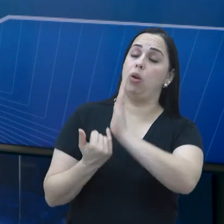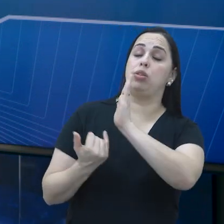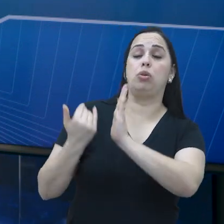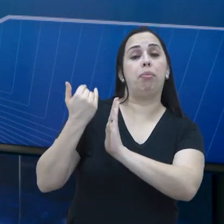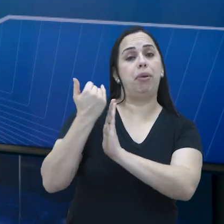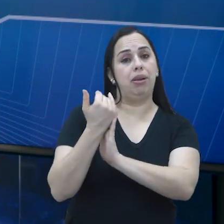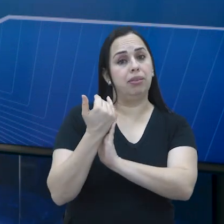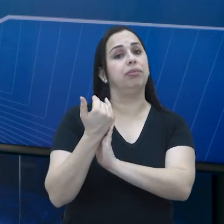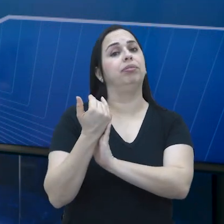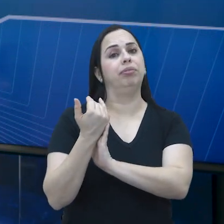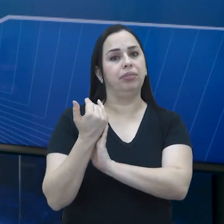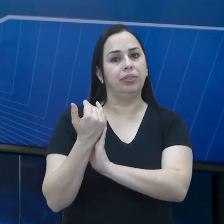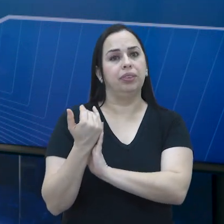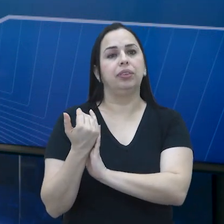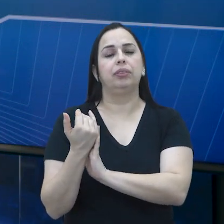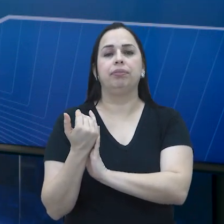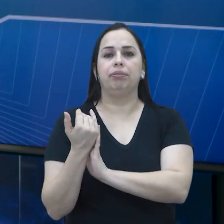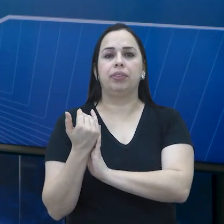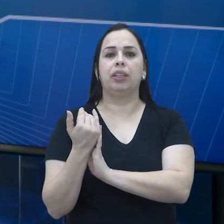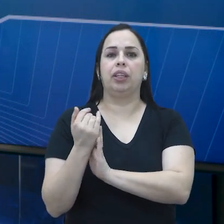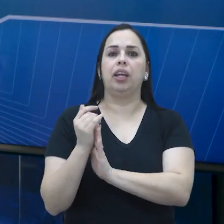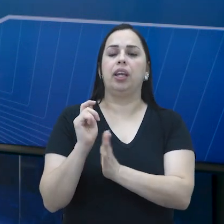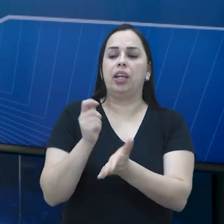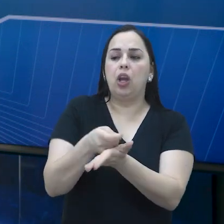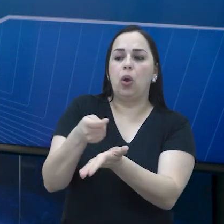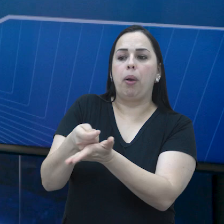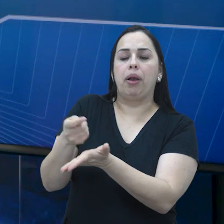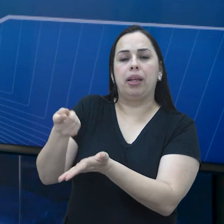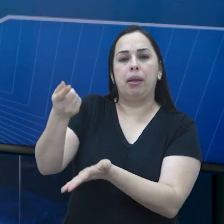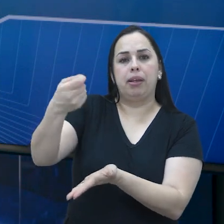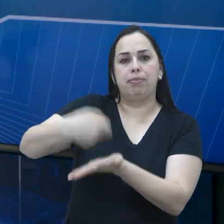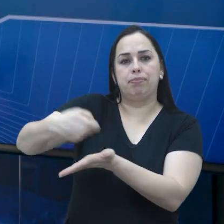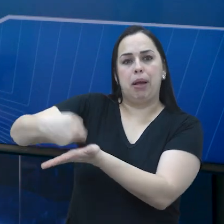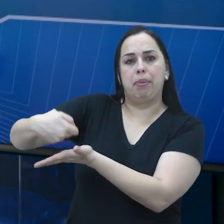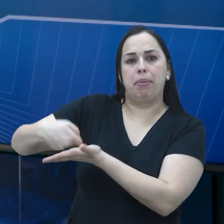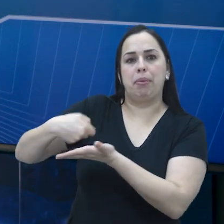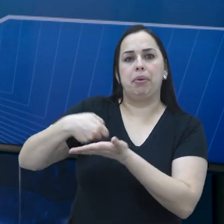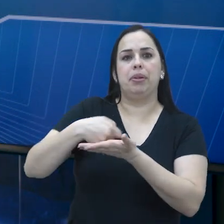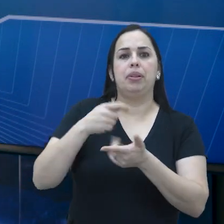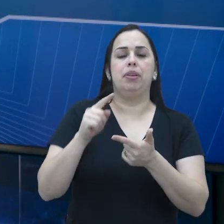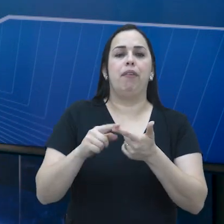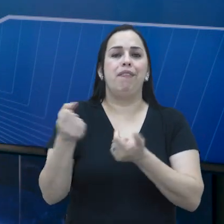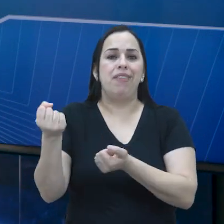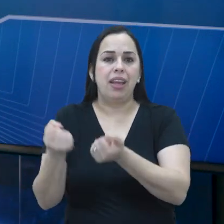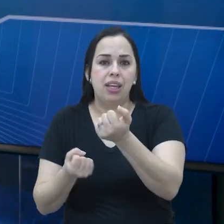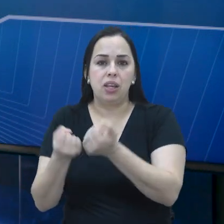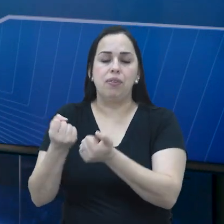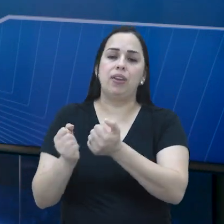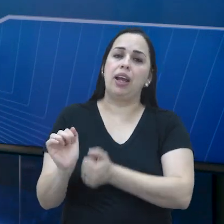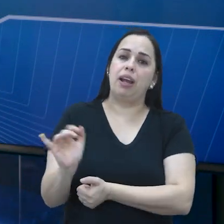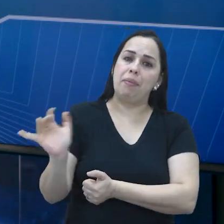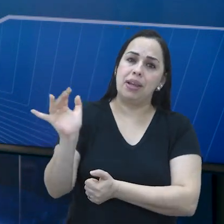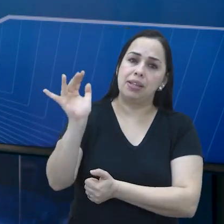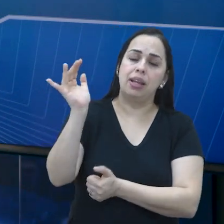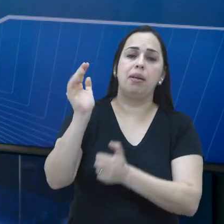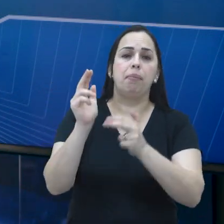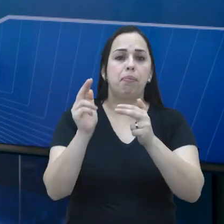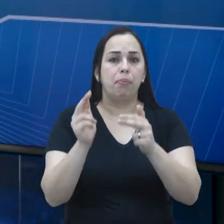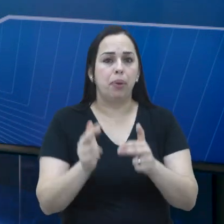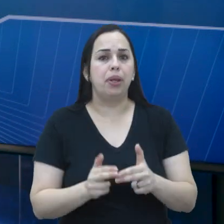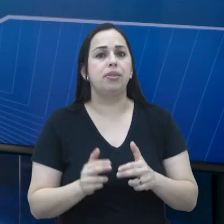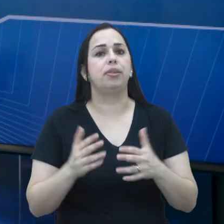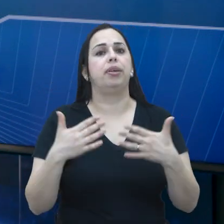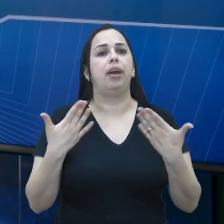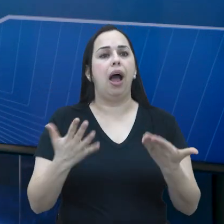acabam sendo cobrados sobre um veículo, são impostos que isso